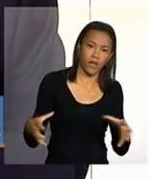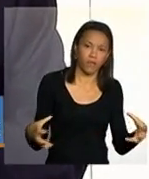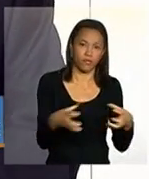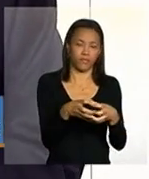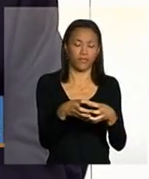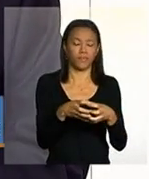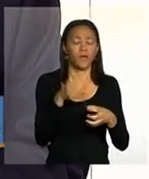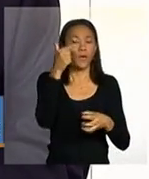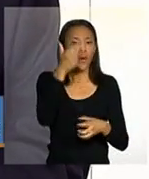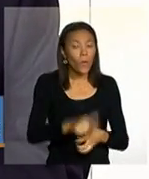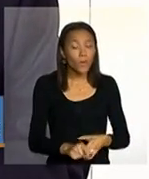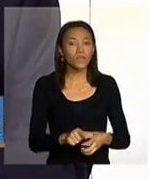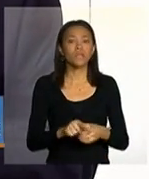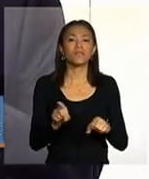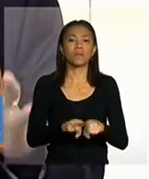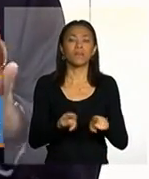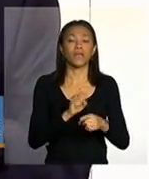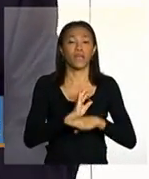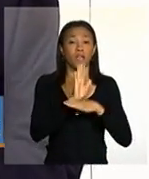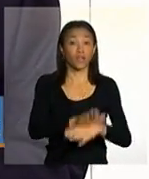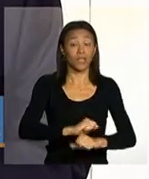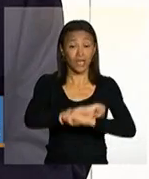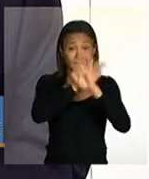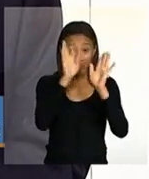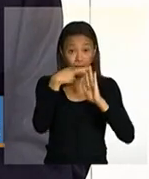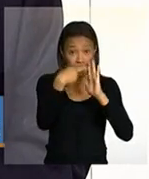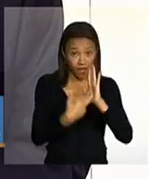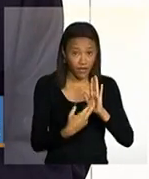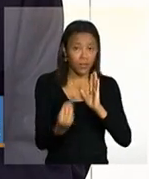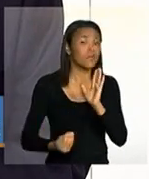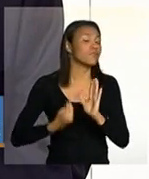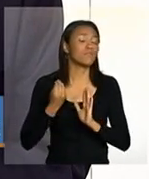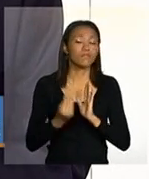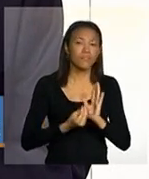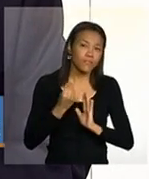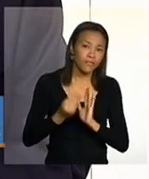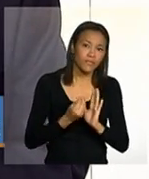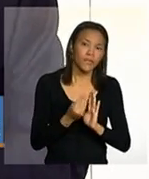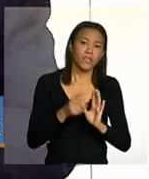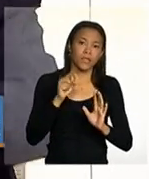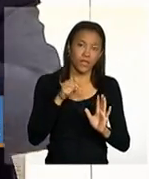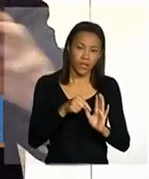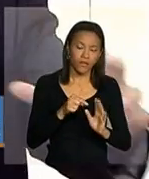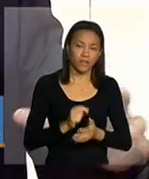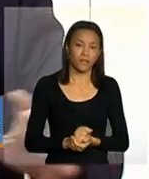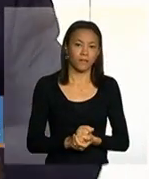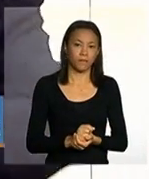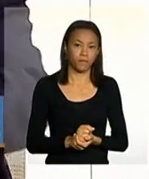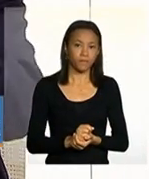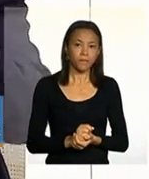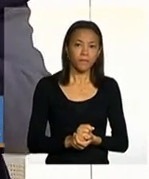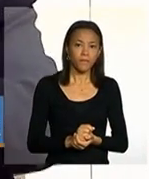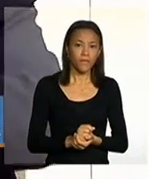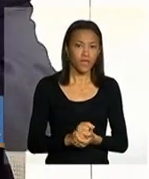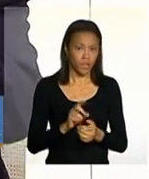Outra questão que ajuda para a clareza da regra é que o efeito que fica,